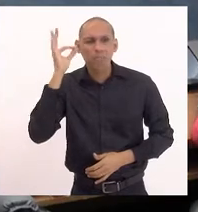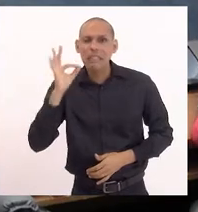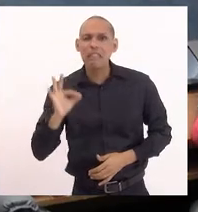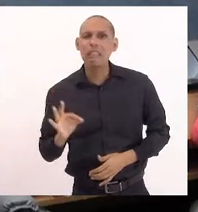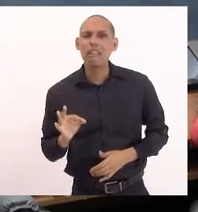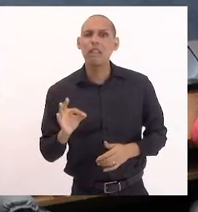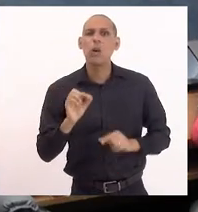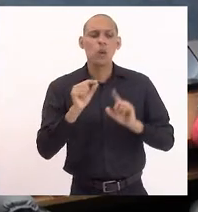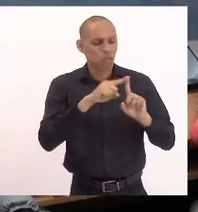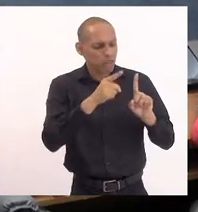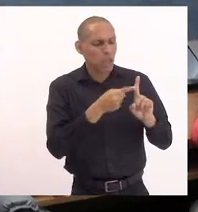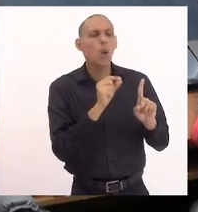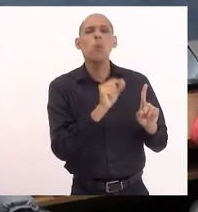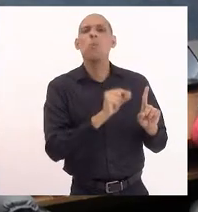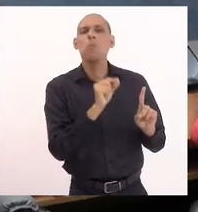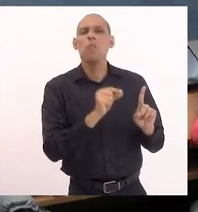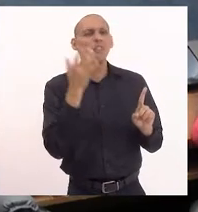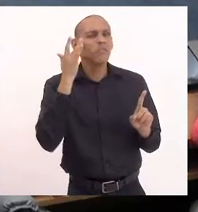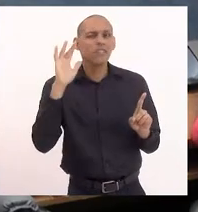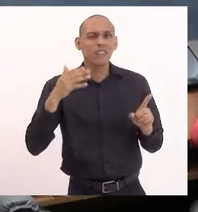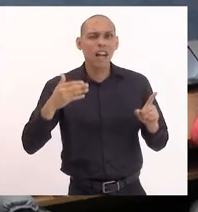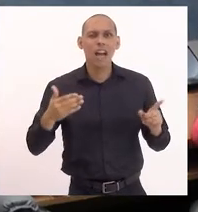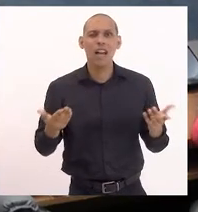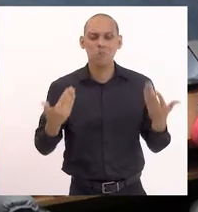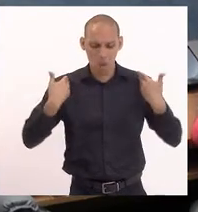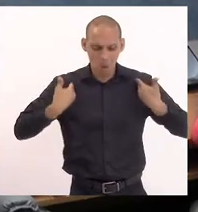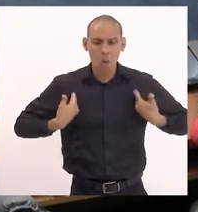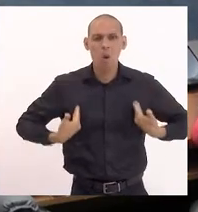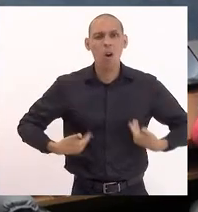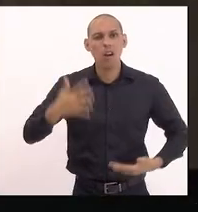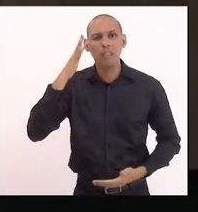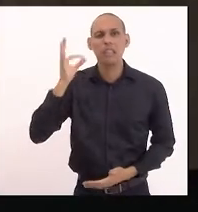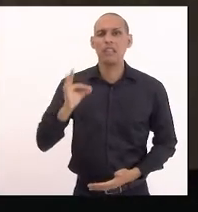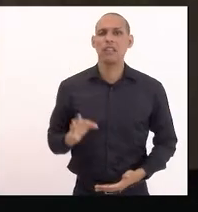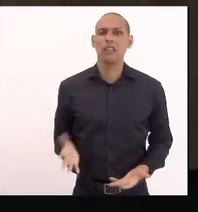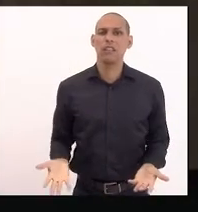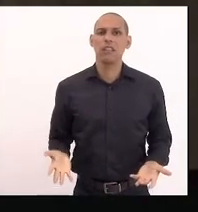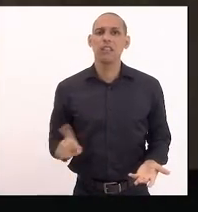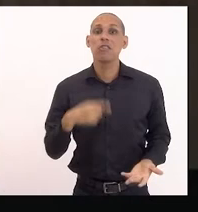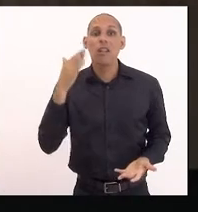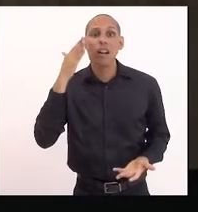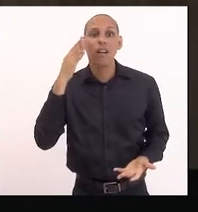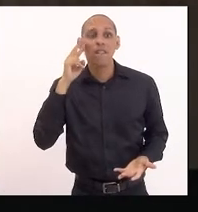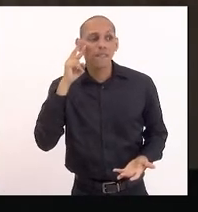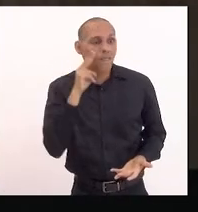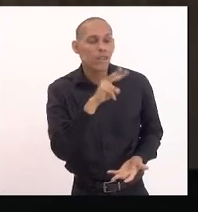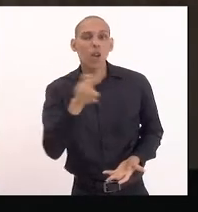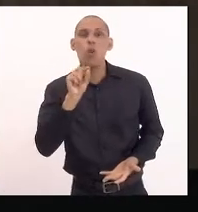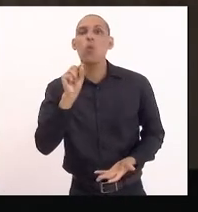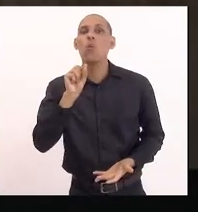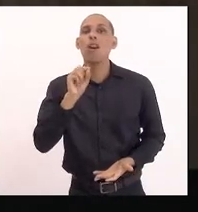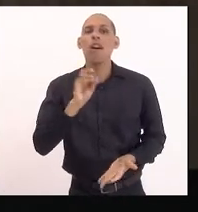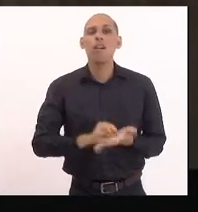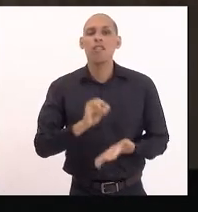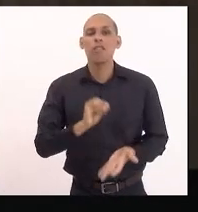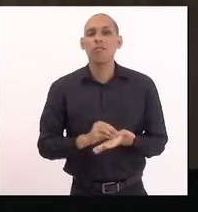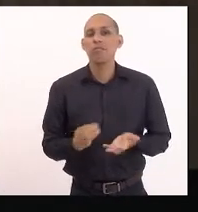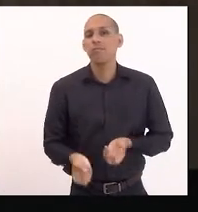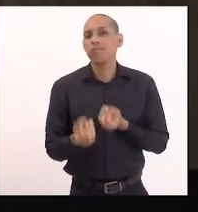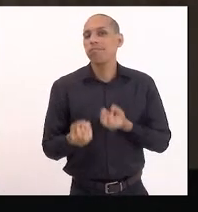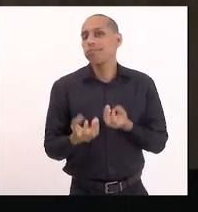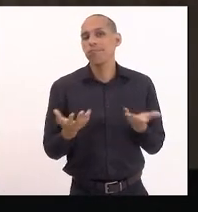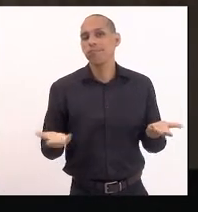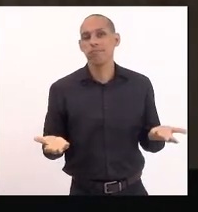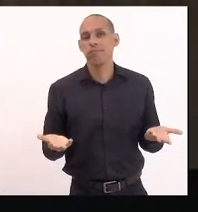do que está acontecendo com seus corpos. E nós vemos ali uma falta de informação. Esse projeto